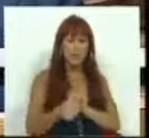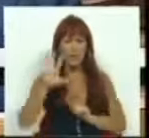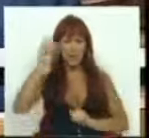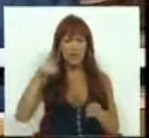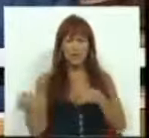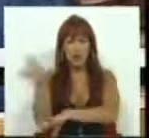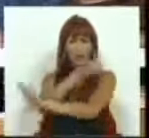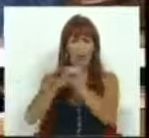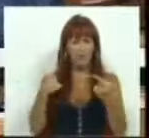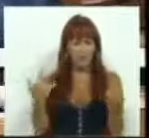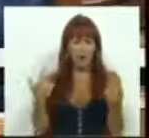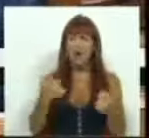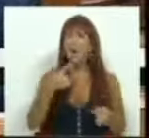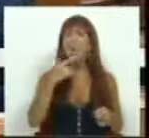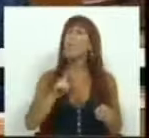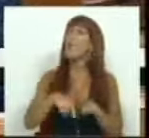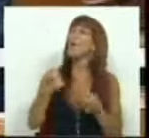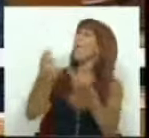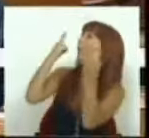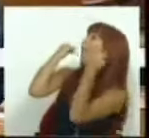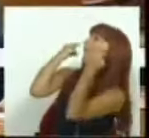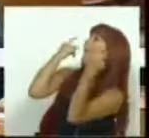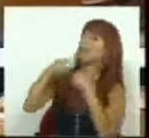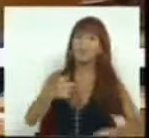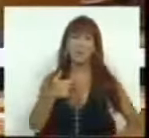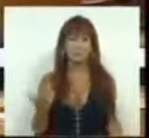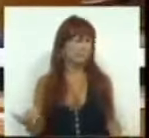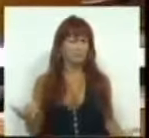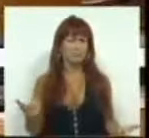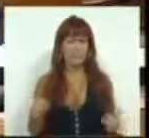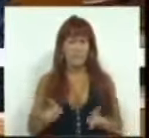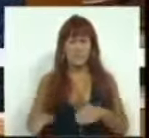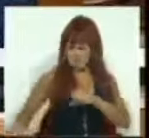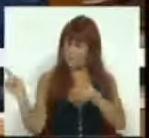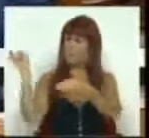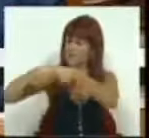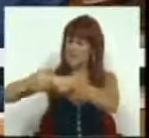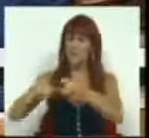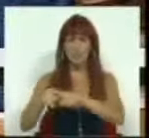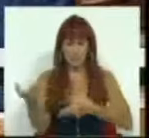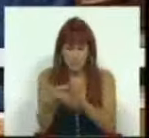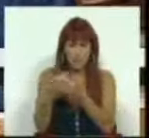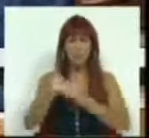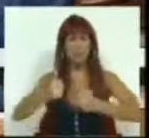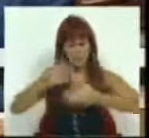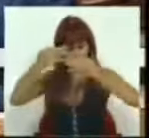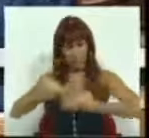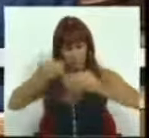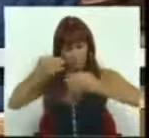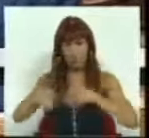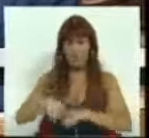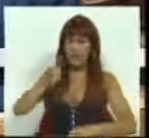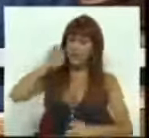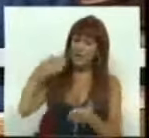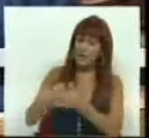está a ocorrer na Europa. Não podemos ser subservientes nem orgulhosos. Temos que ser parceiros, que negociam de boa fé e